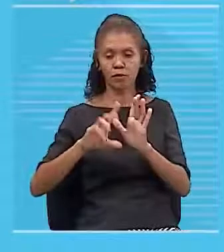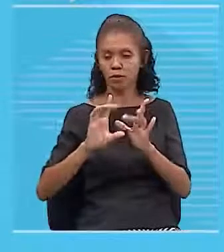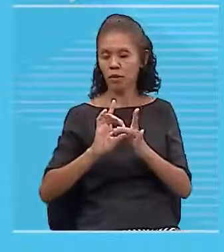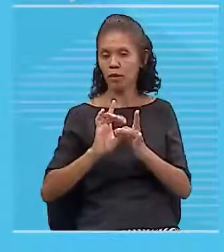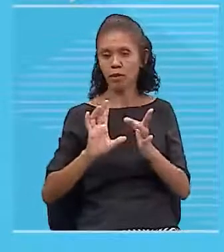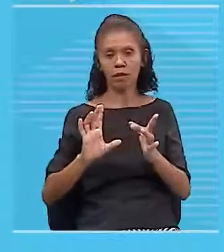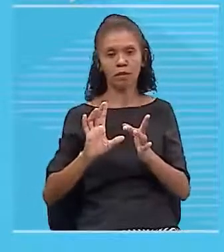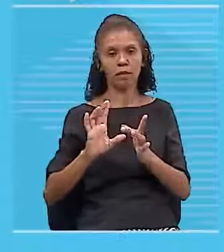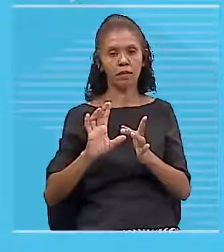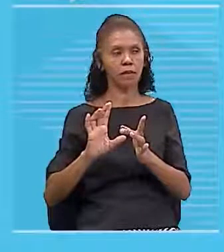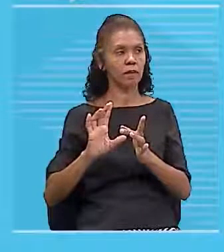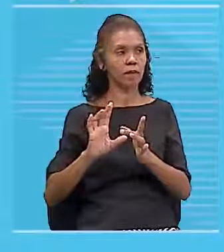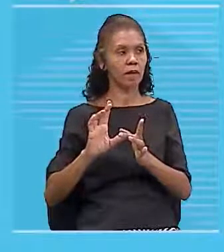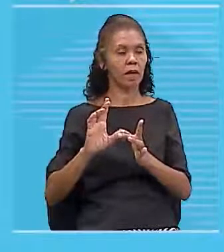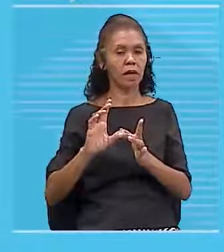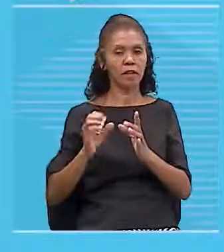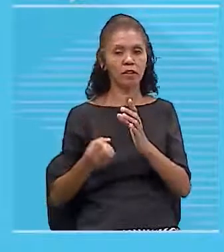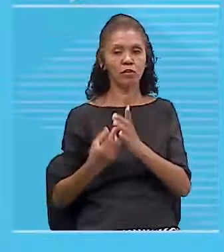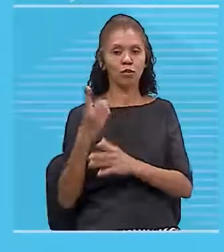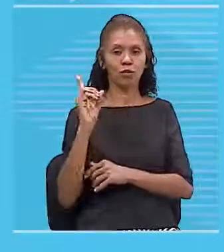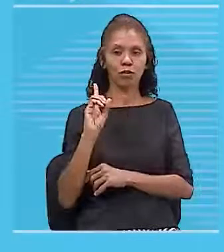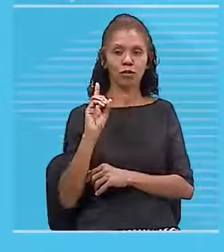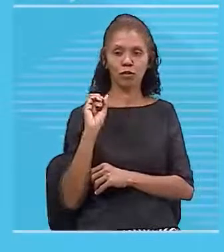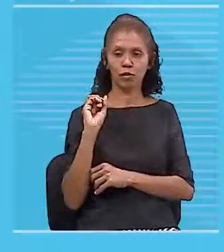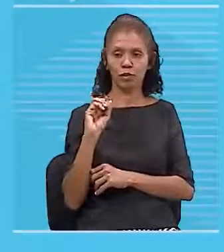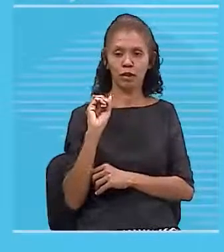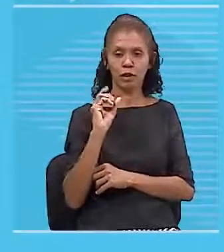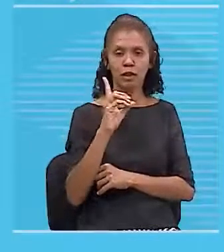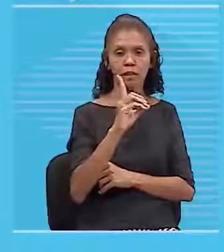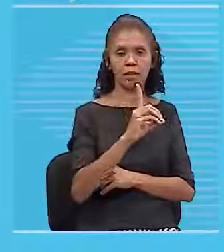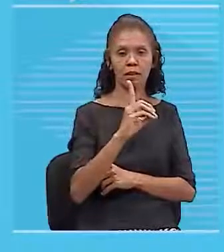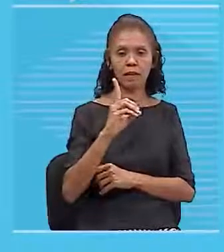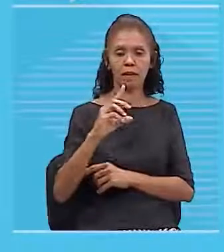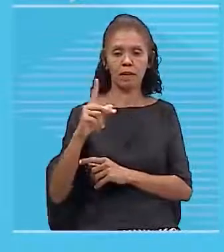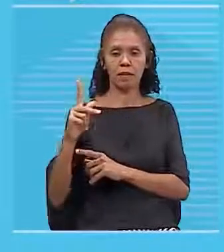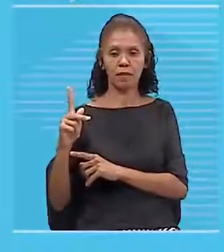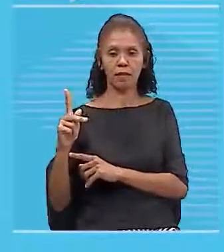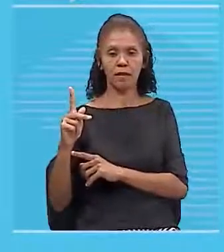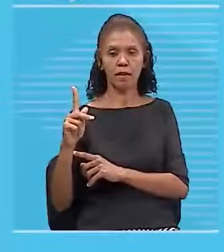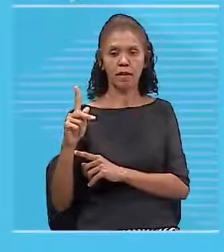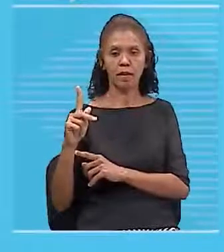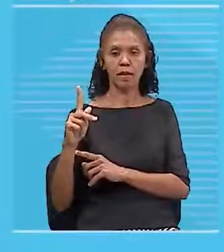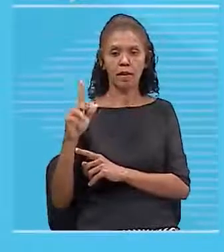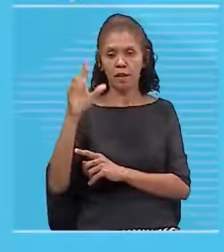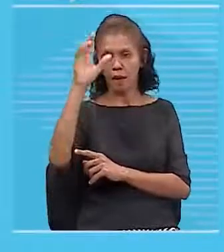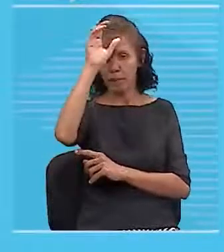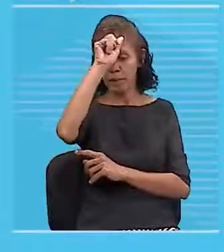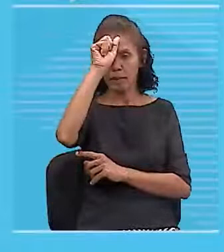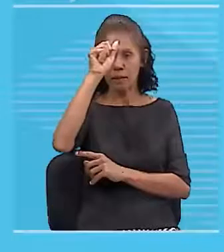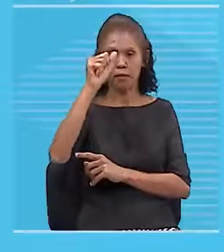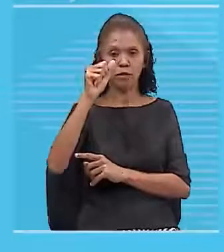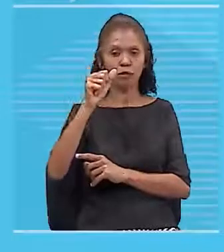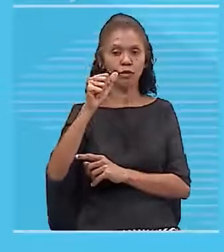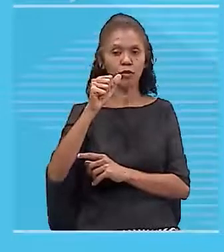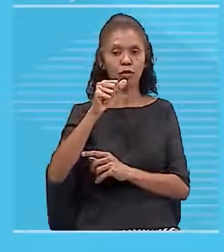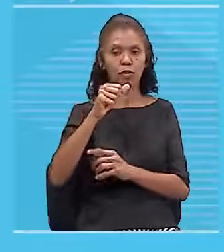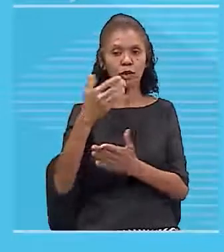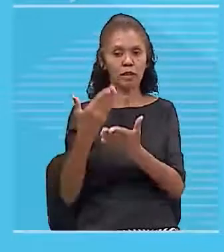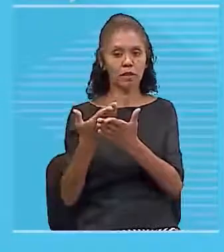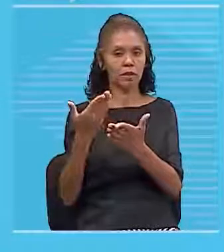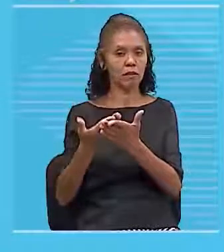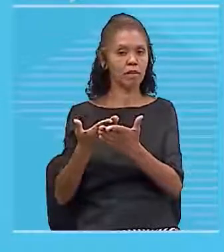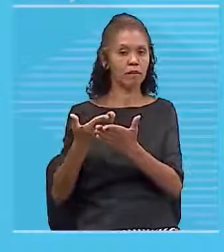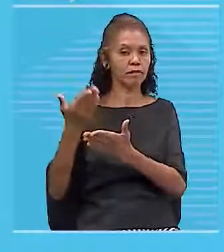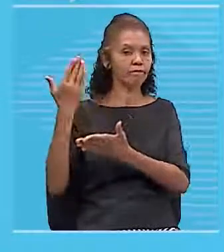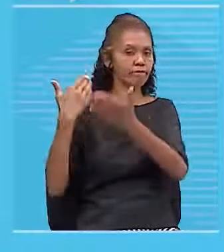aí eu crio a famosa DDP, né? Que a gente já estudou antes, em aulas anteriores, né? Não dá para esquecer.